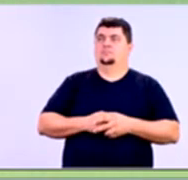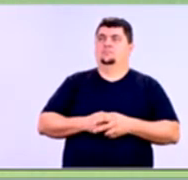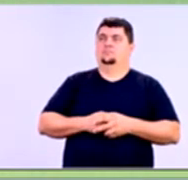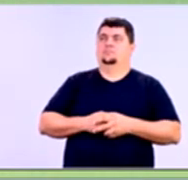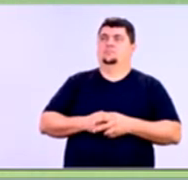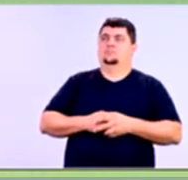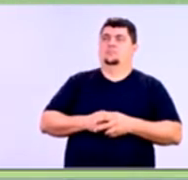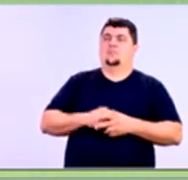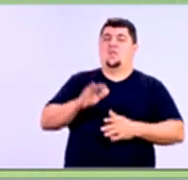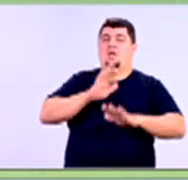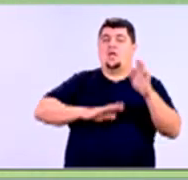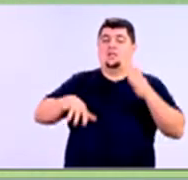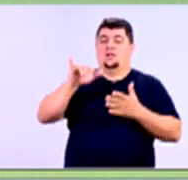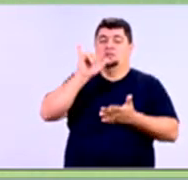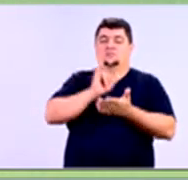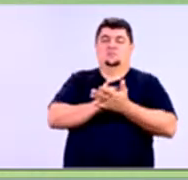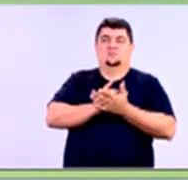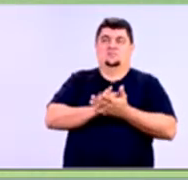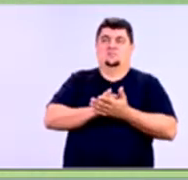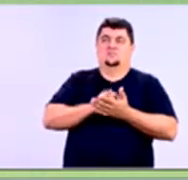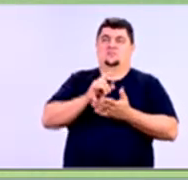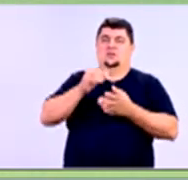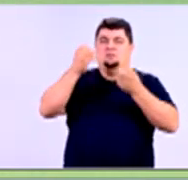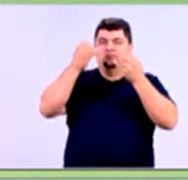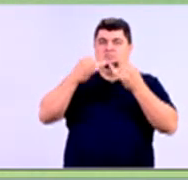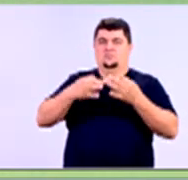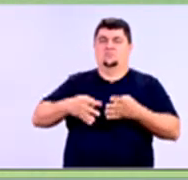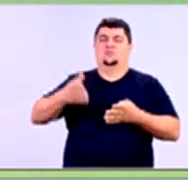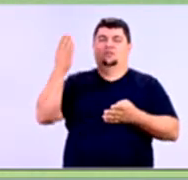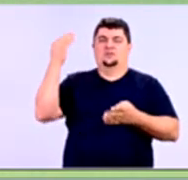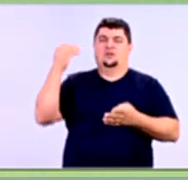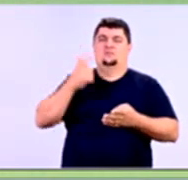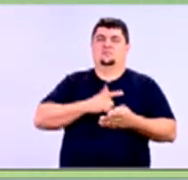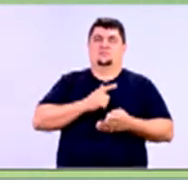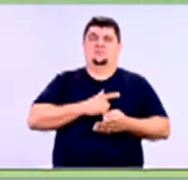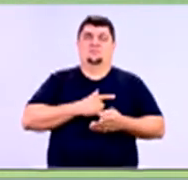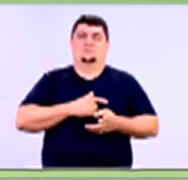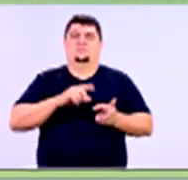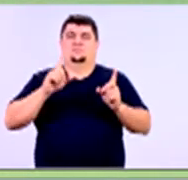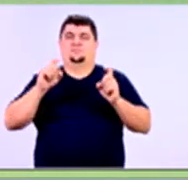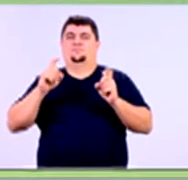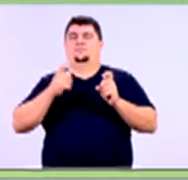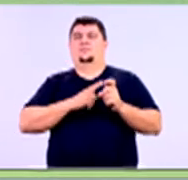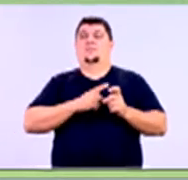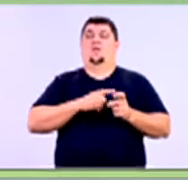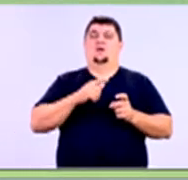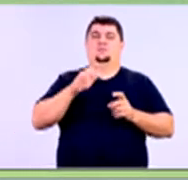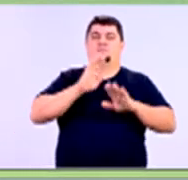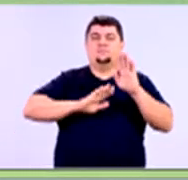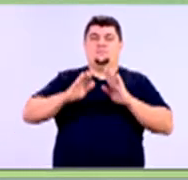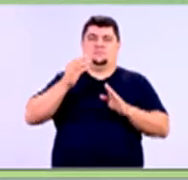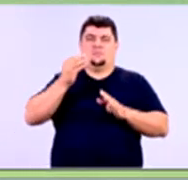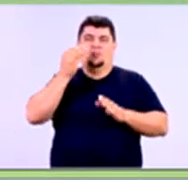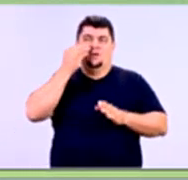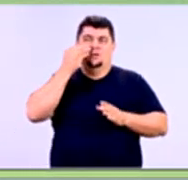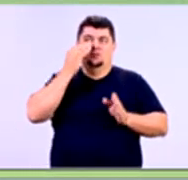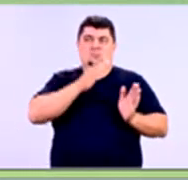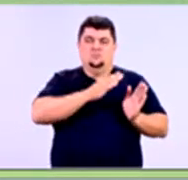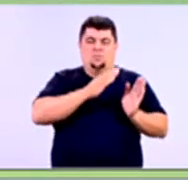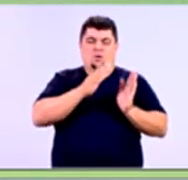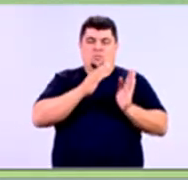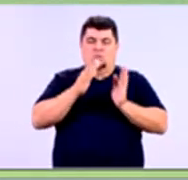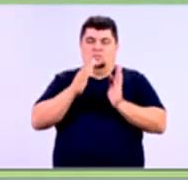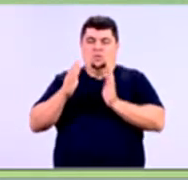da análise de cadastro. Esse exemplo que a gente passou aqui na sala, né, comentou. A análise de cadastro tem algumas etapas. O